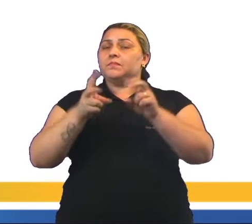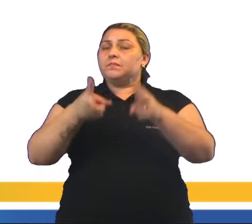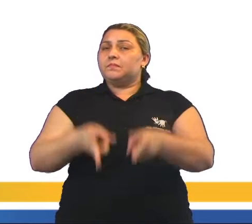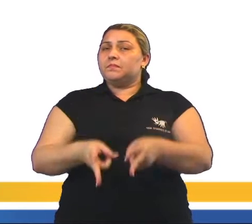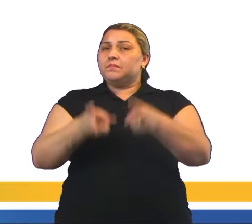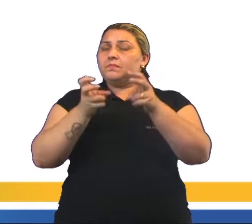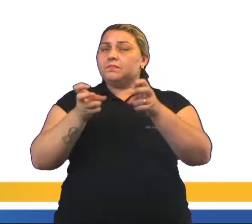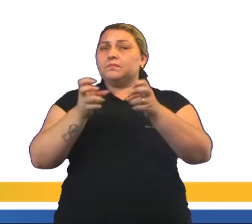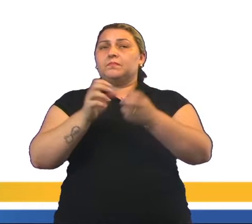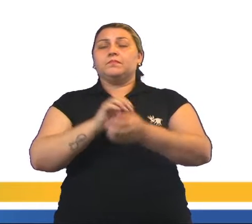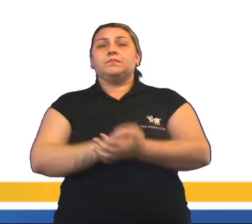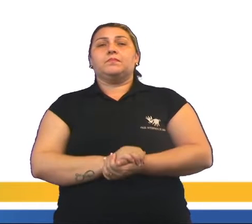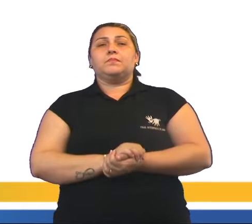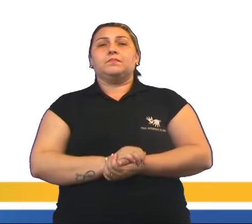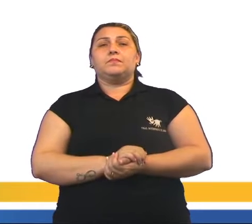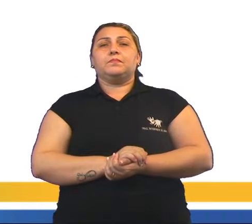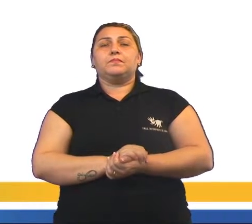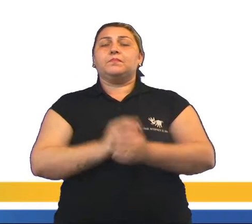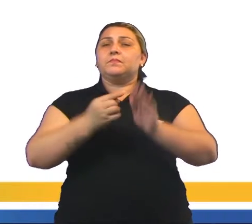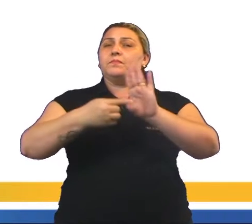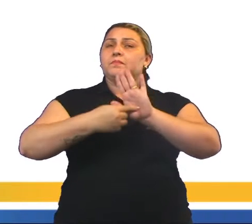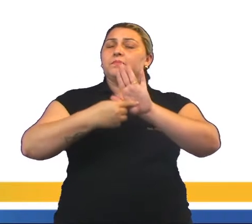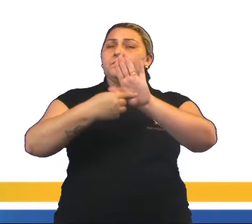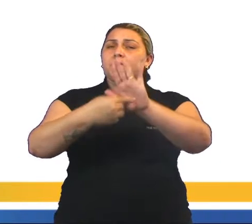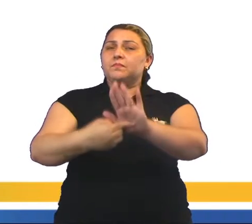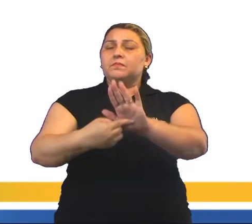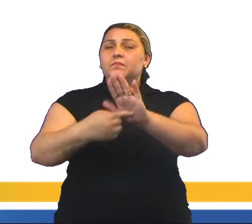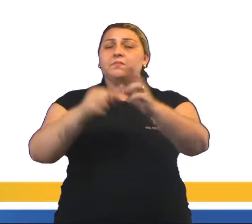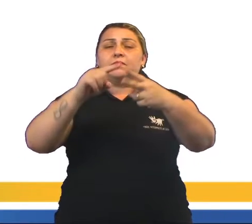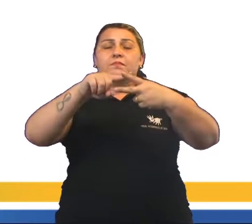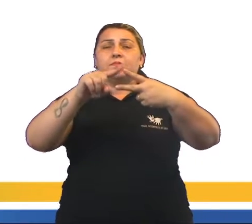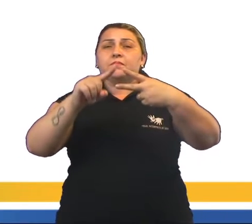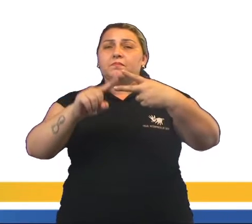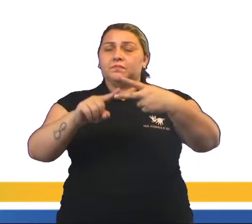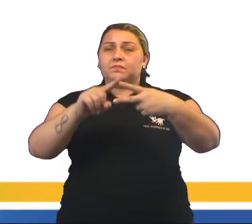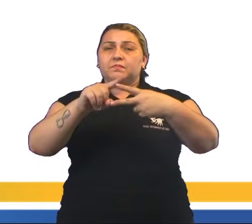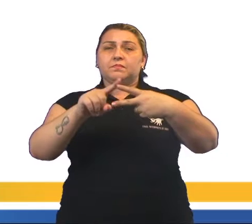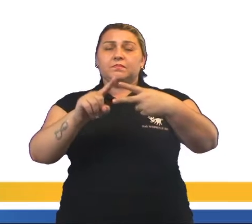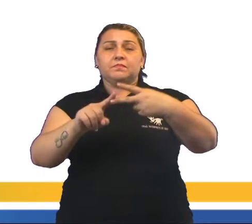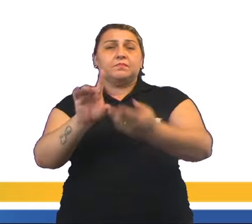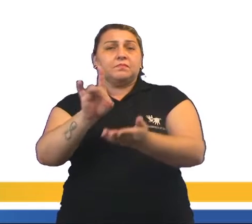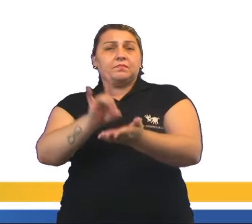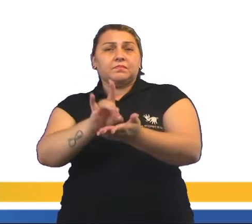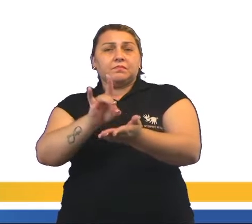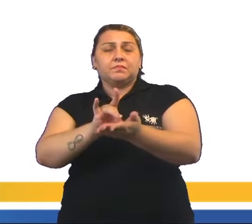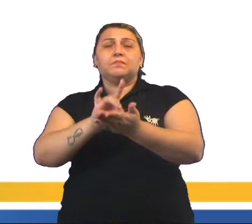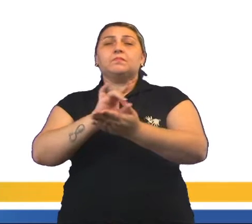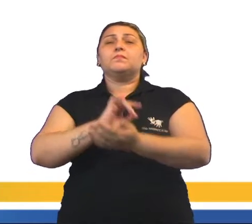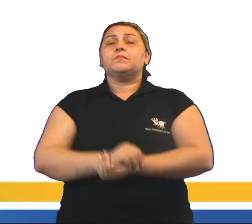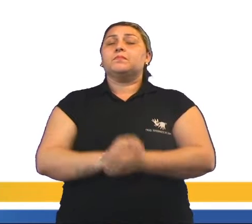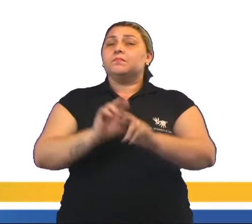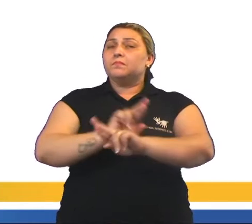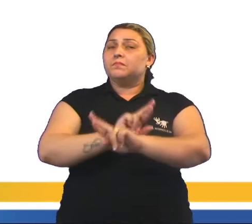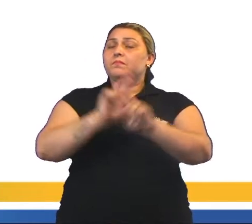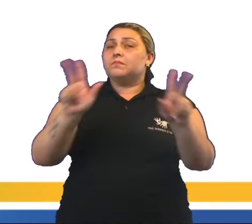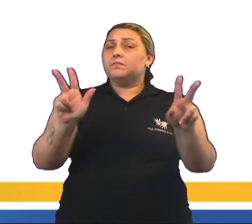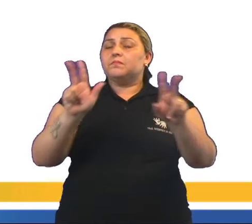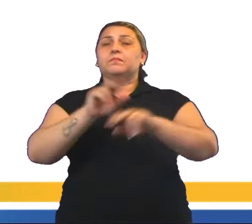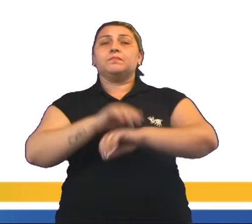observar, ela está mostrando duas realidades, duas realidades completamente